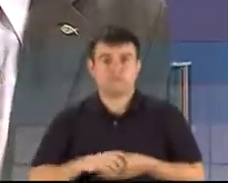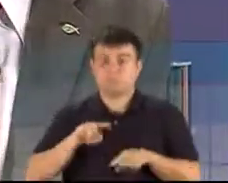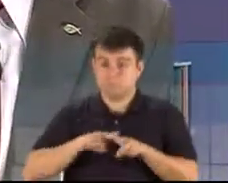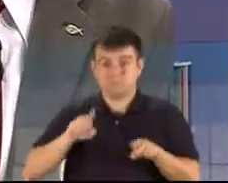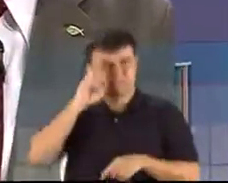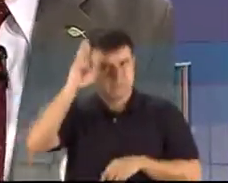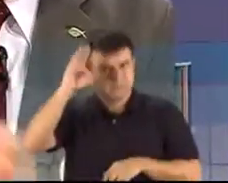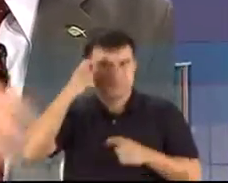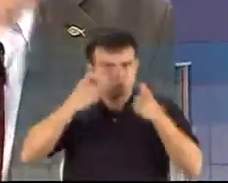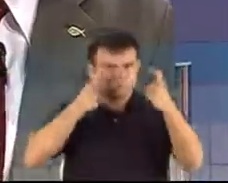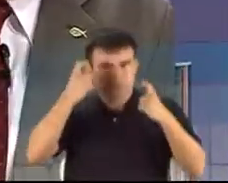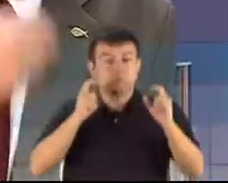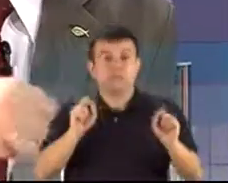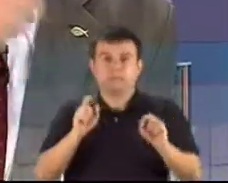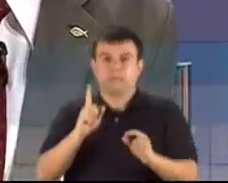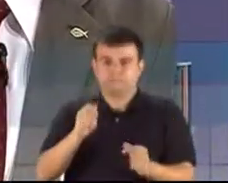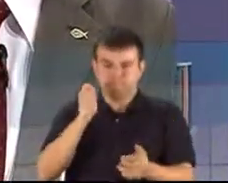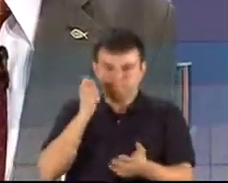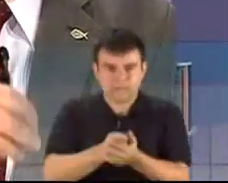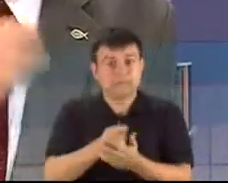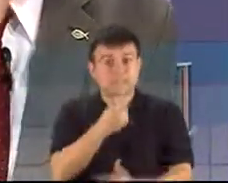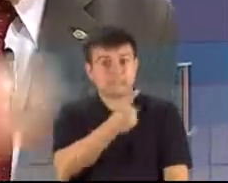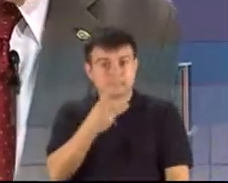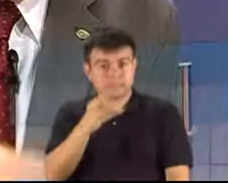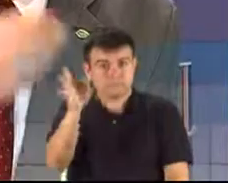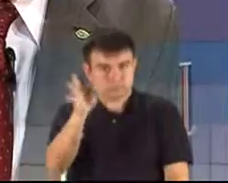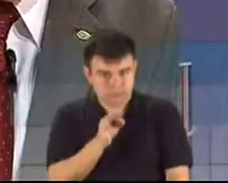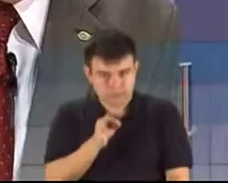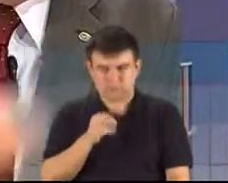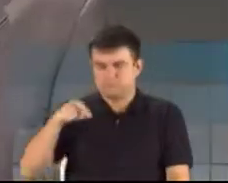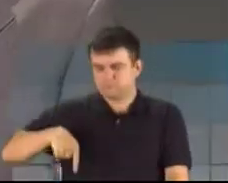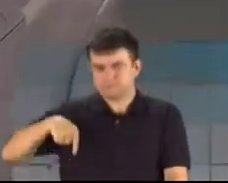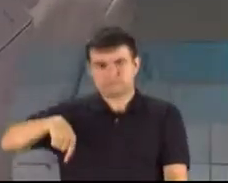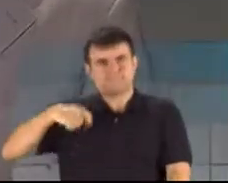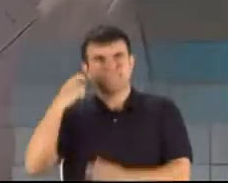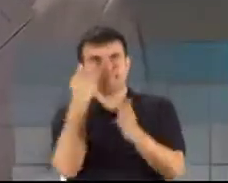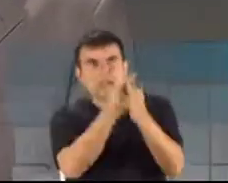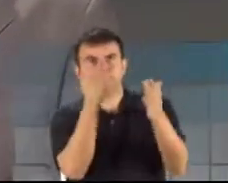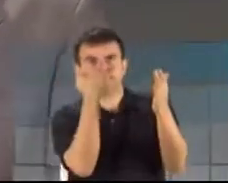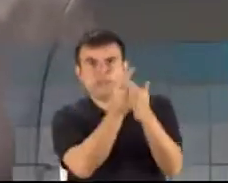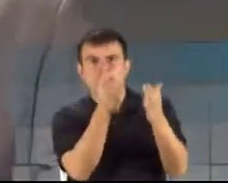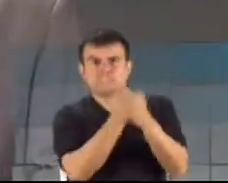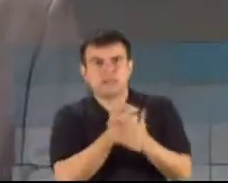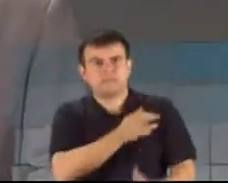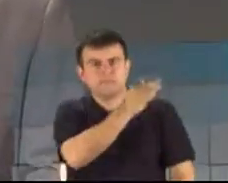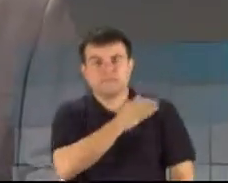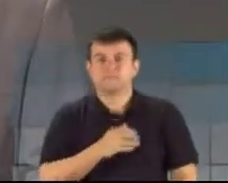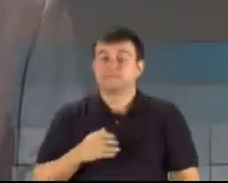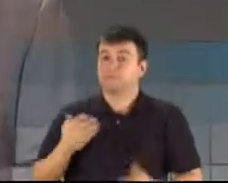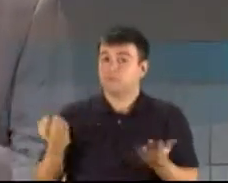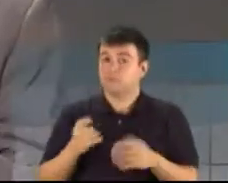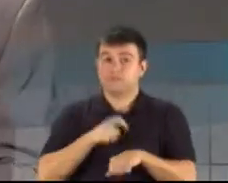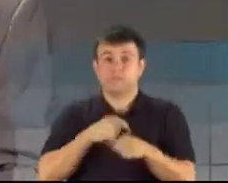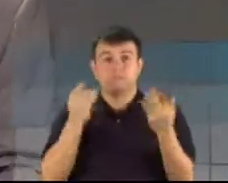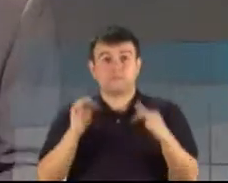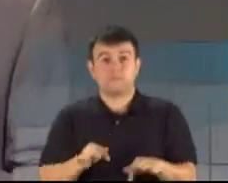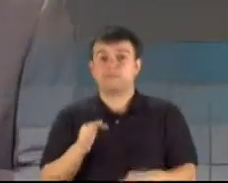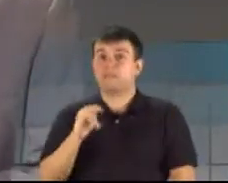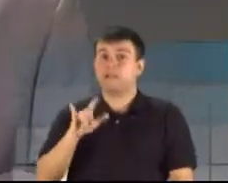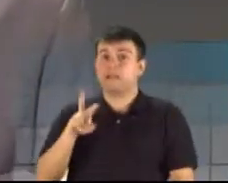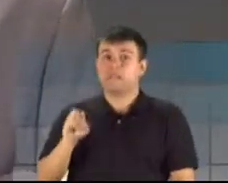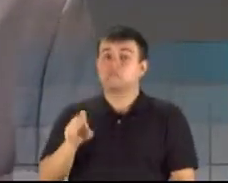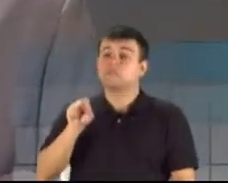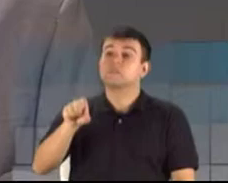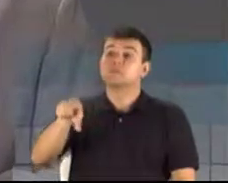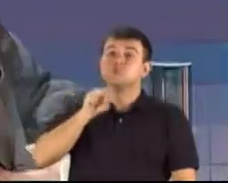é o pagamento desses 13% que o Rio Grande paga e que viabiliza... esgotado o candidato agora, o candidato Flávio Gomes. Quem o senhor escolhe para